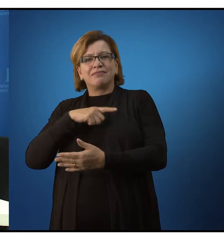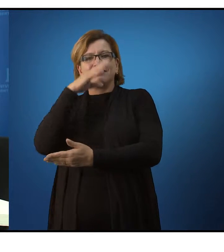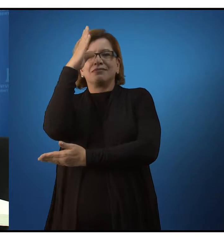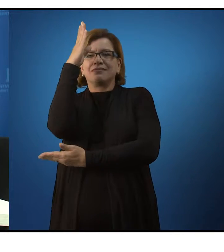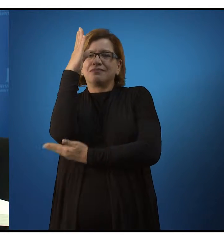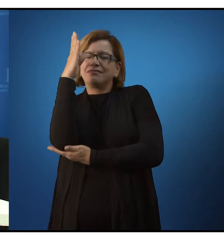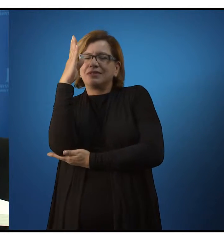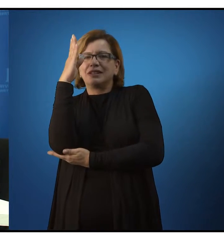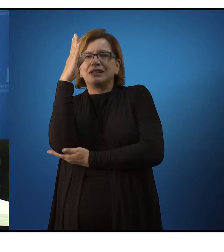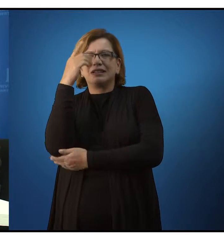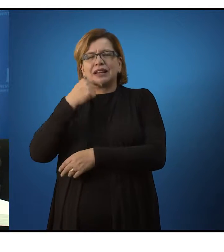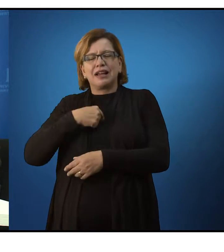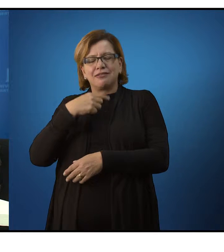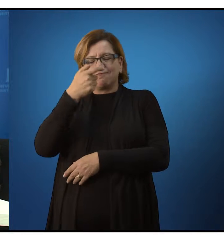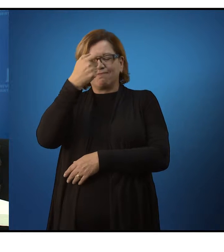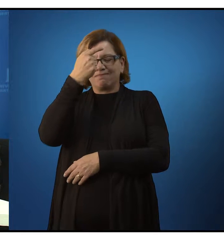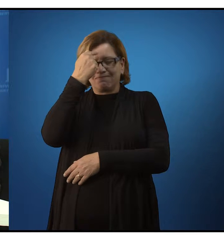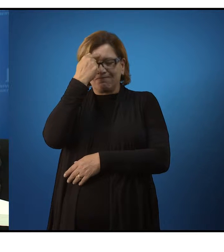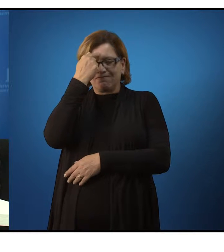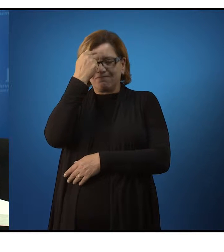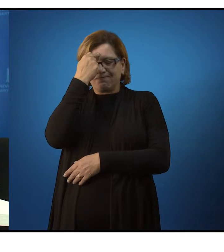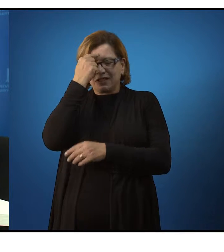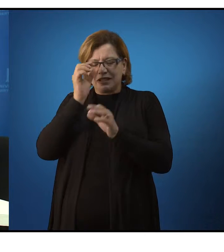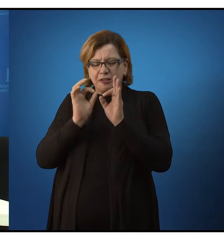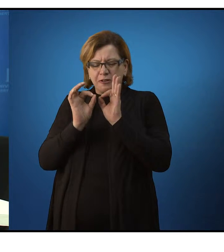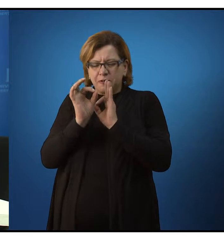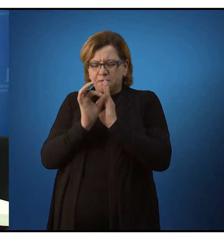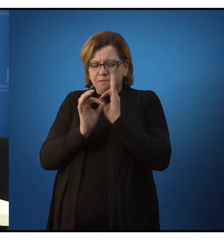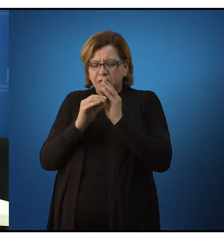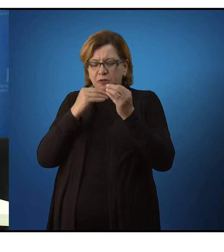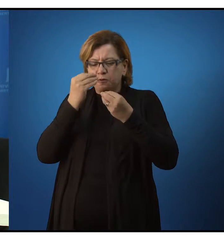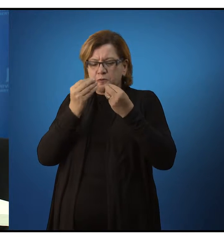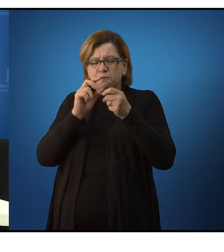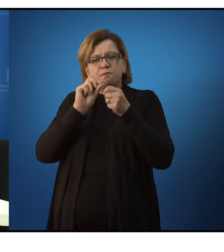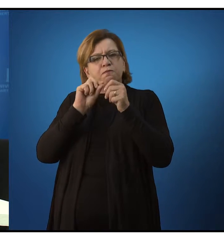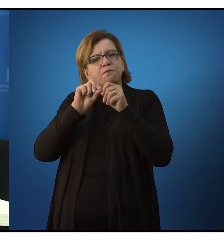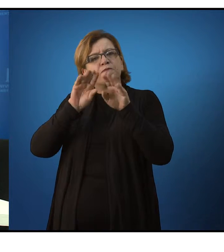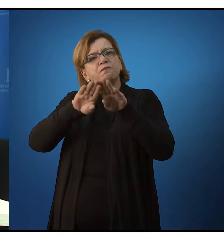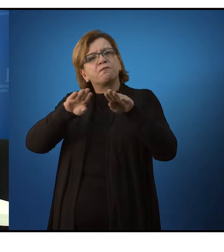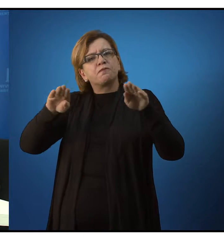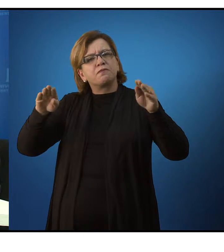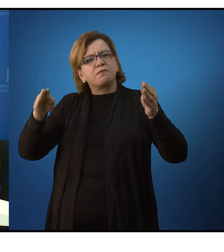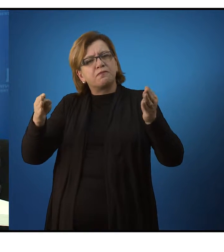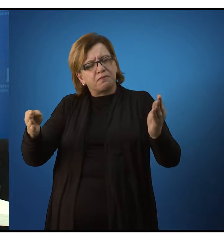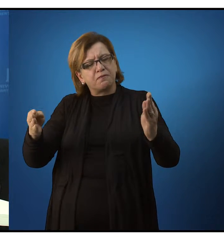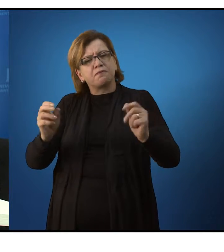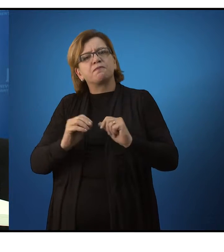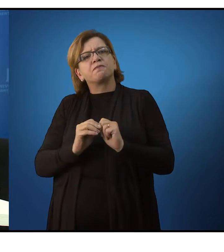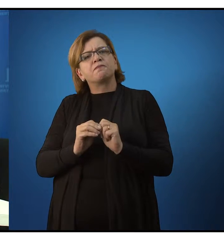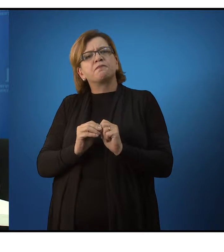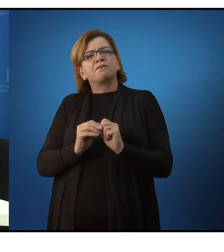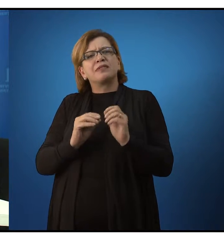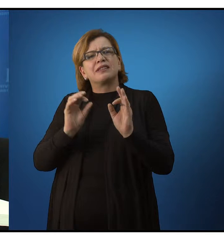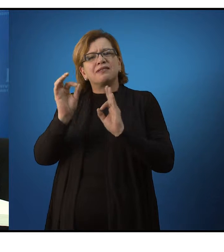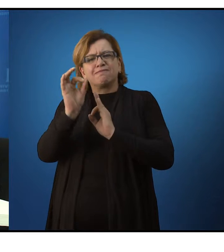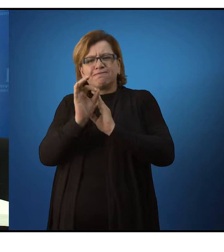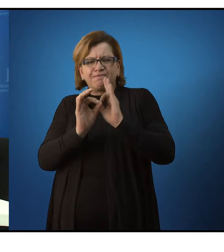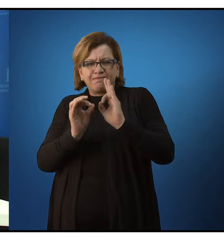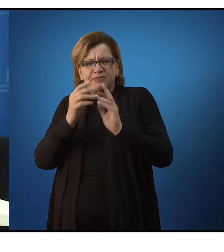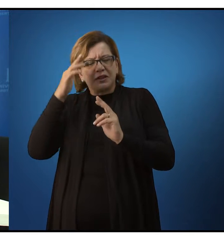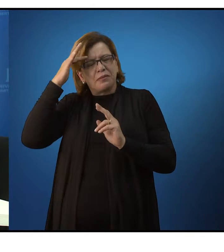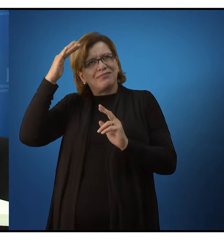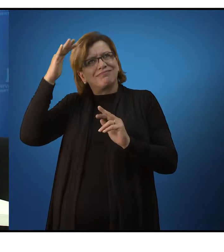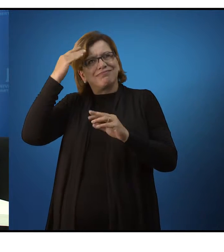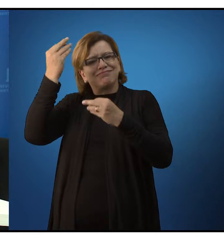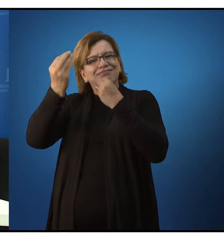Ele antecipa na sua mente o resultado do seu trabalho, o que vai ser a mesa. Ele imagina